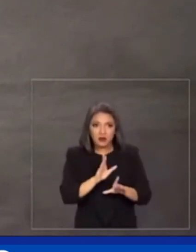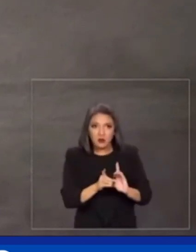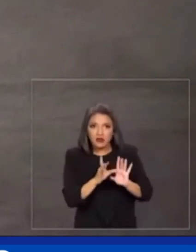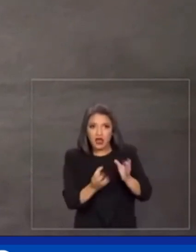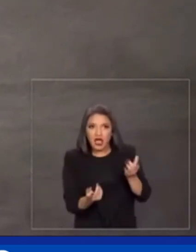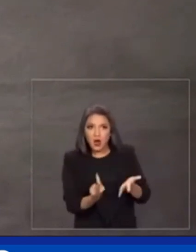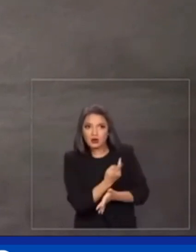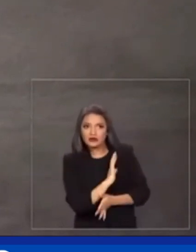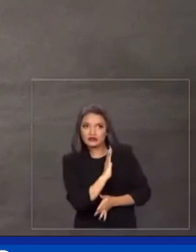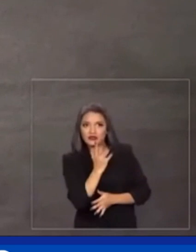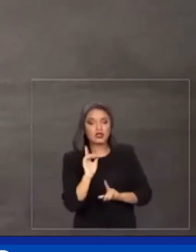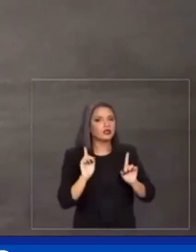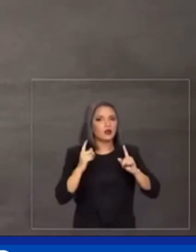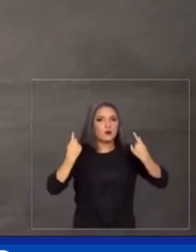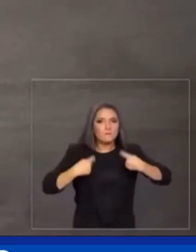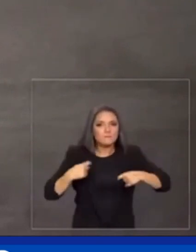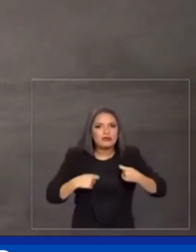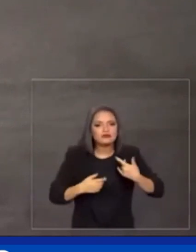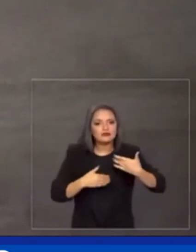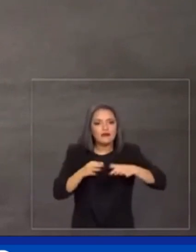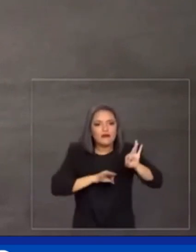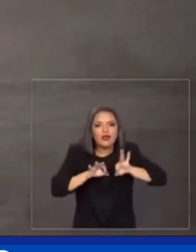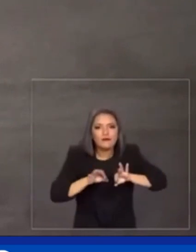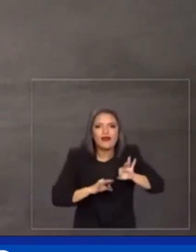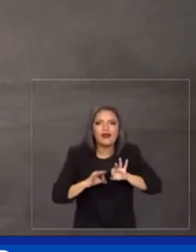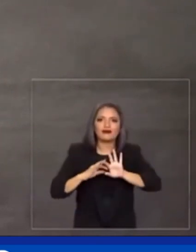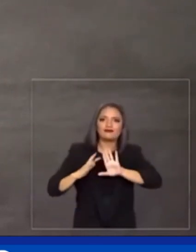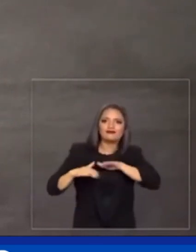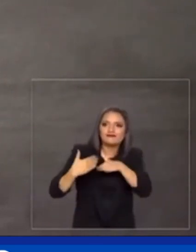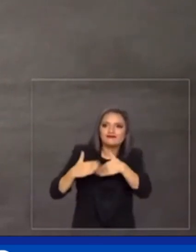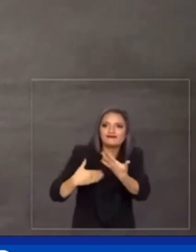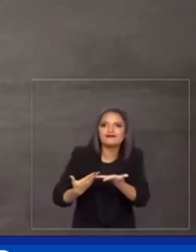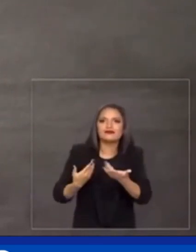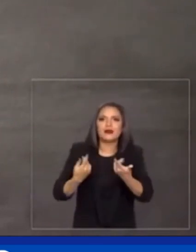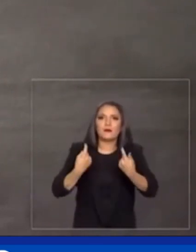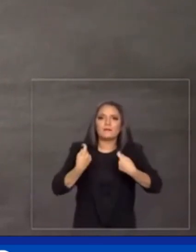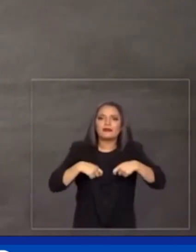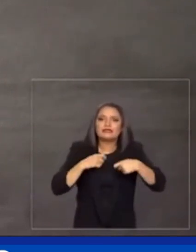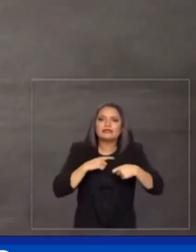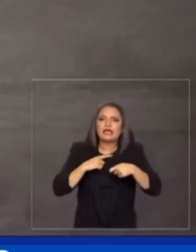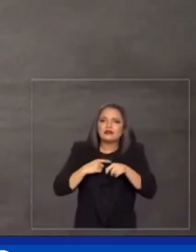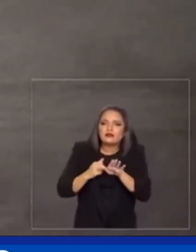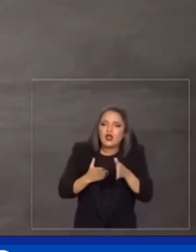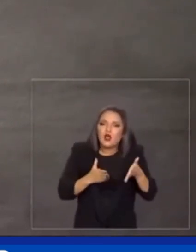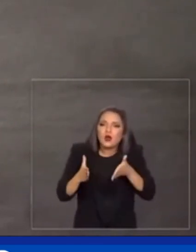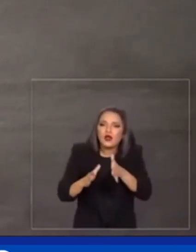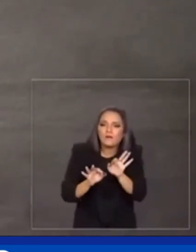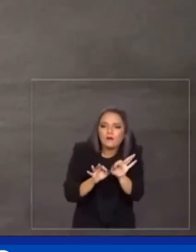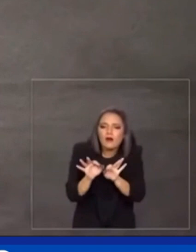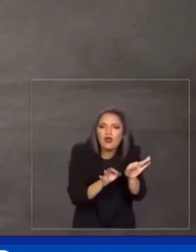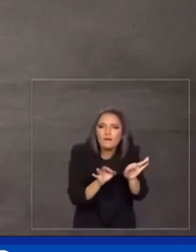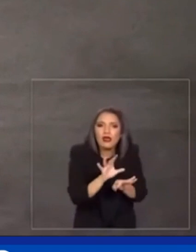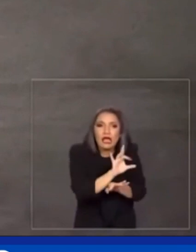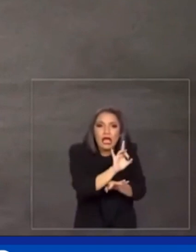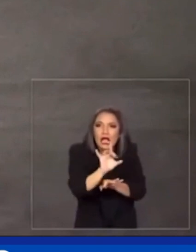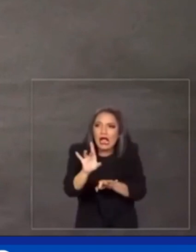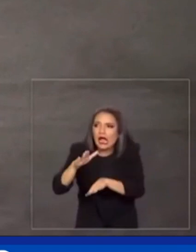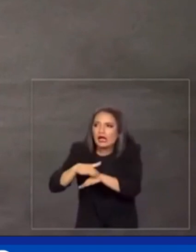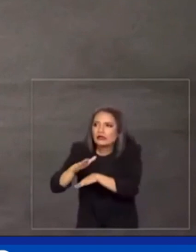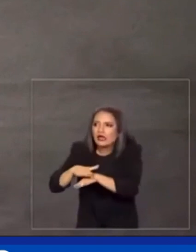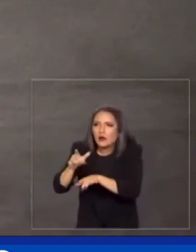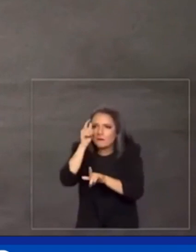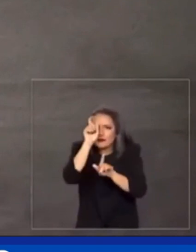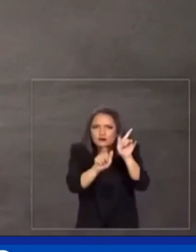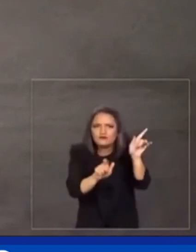Ela precisa ser semeada, cultivada, cuidada com muito carinho por cada um e a cada